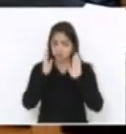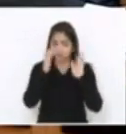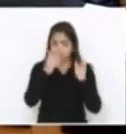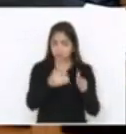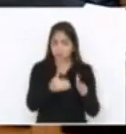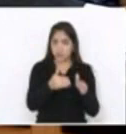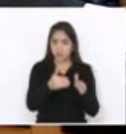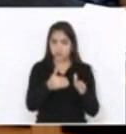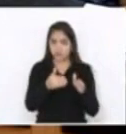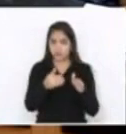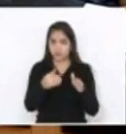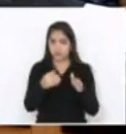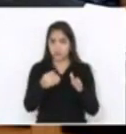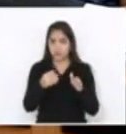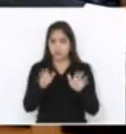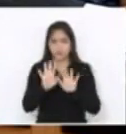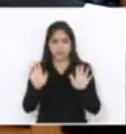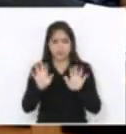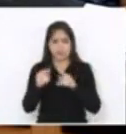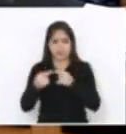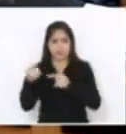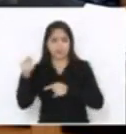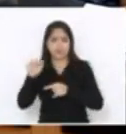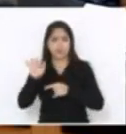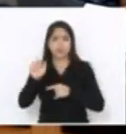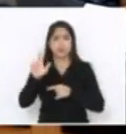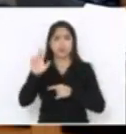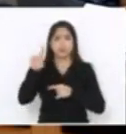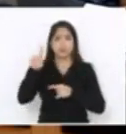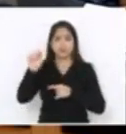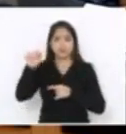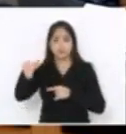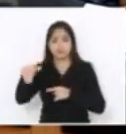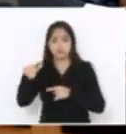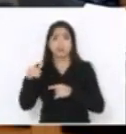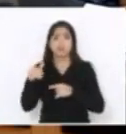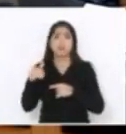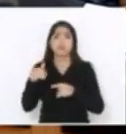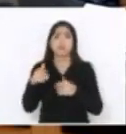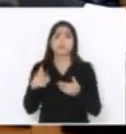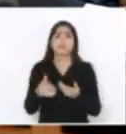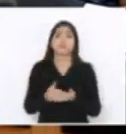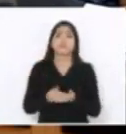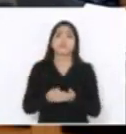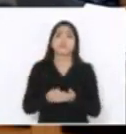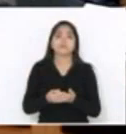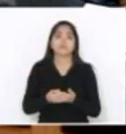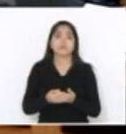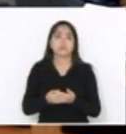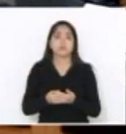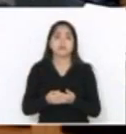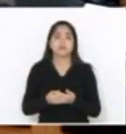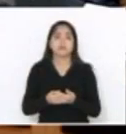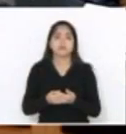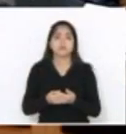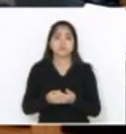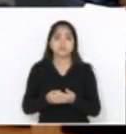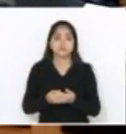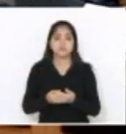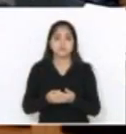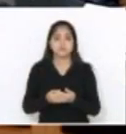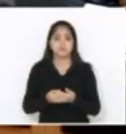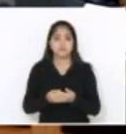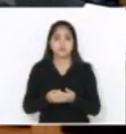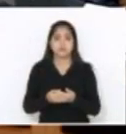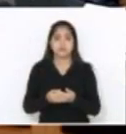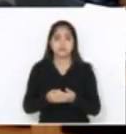nada a ver com o Fundam. E que não é a emenda de última hora, com todo respeito ao deputado Zé Milton, foi apresentado na Comissão de Justiça,